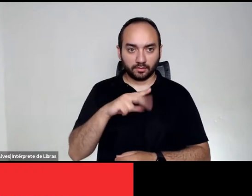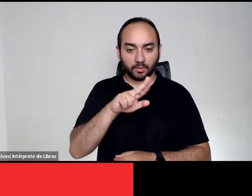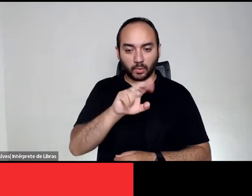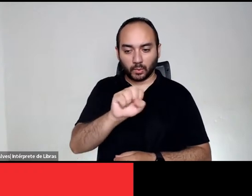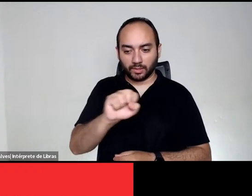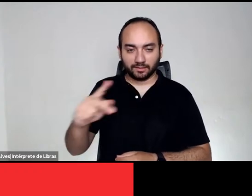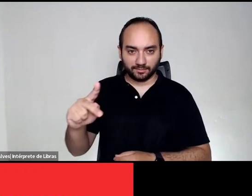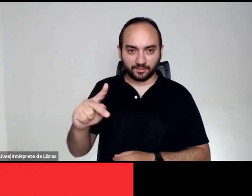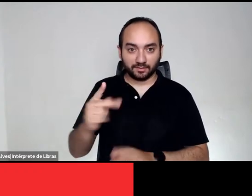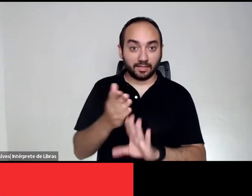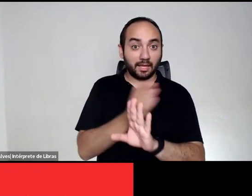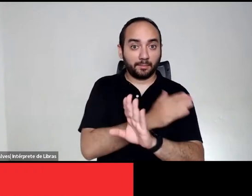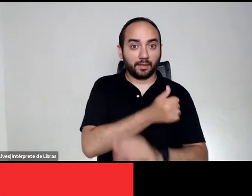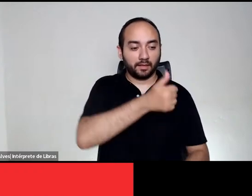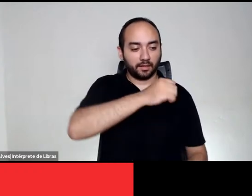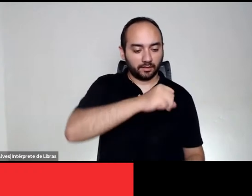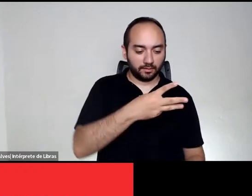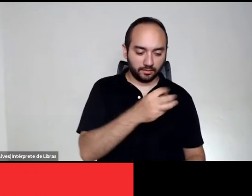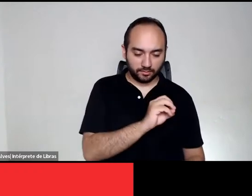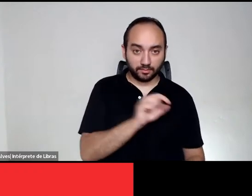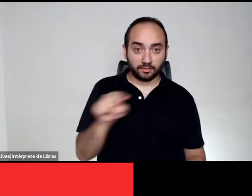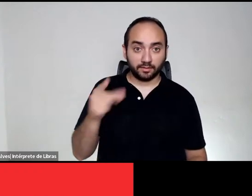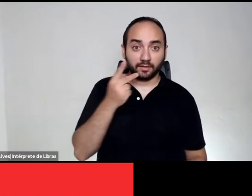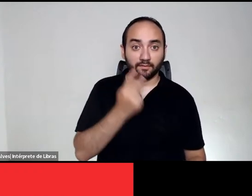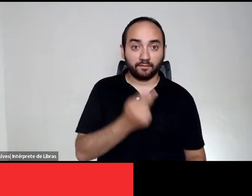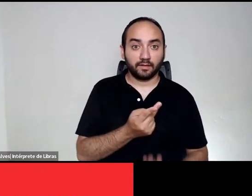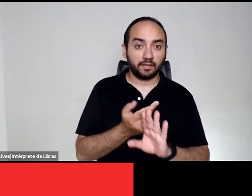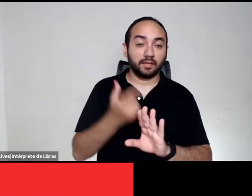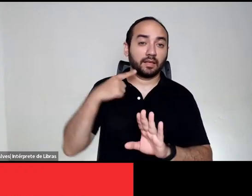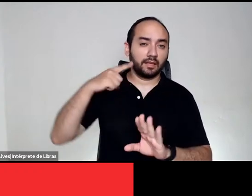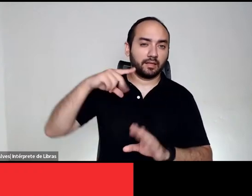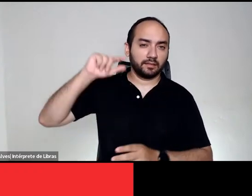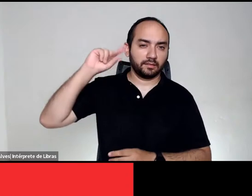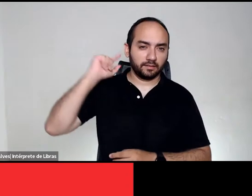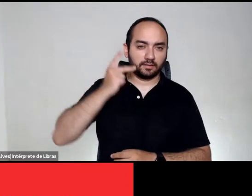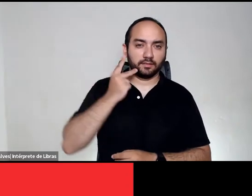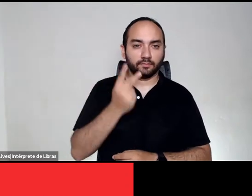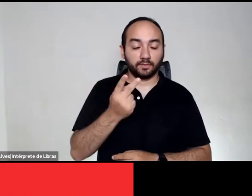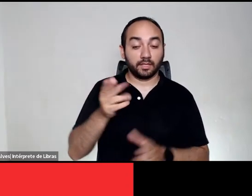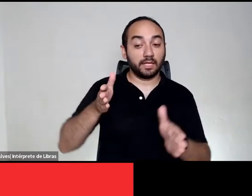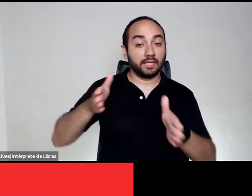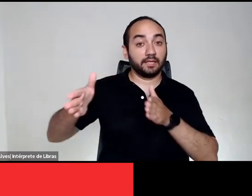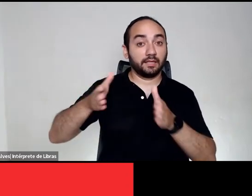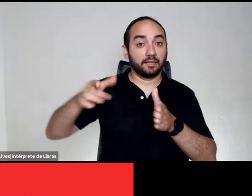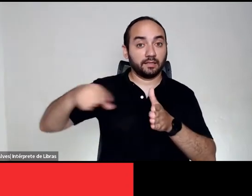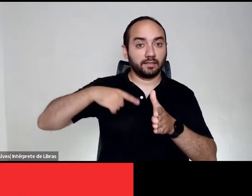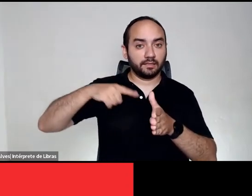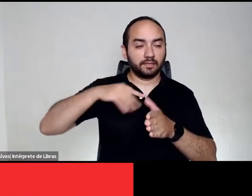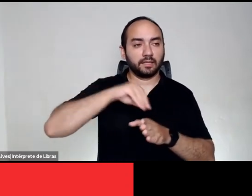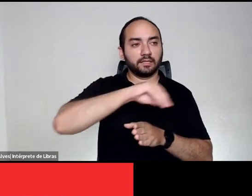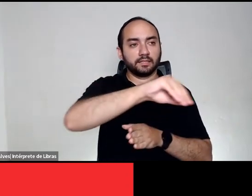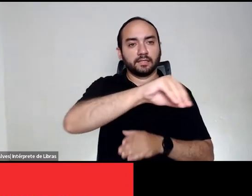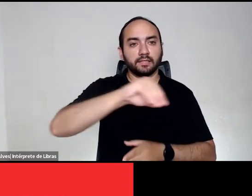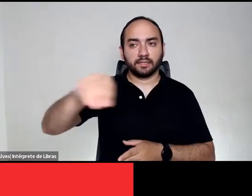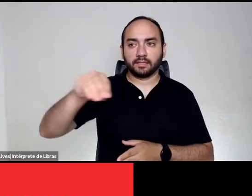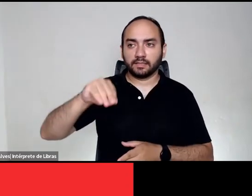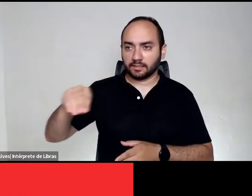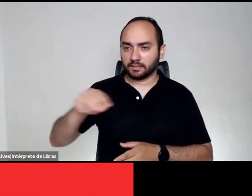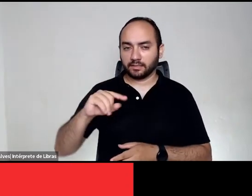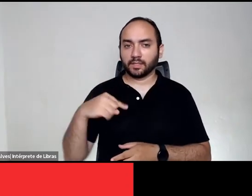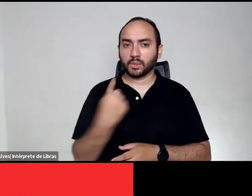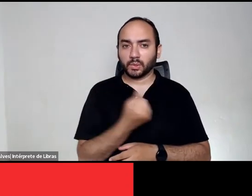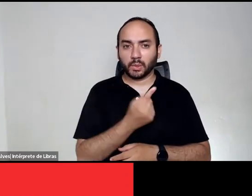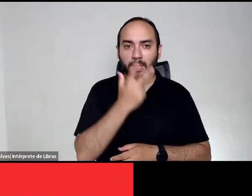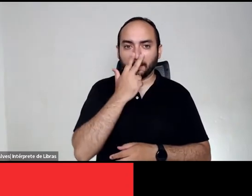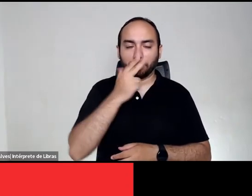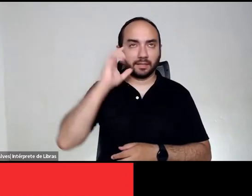São Paulo nos anos 30, ele dizia dos tempos mortos. Ele falava que esse tempo de deslocamento, esse tempo que a gente não